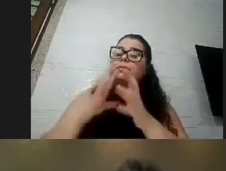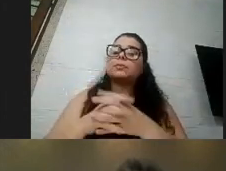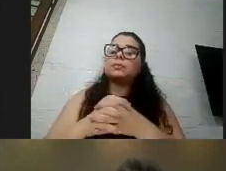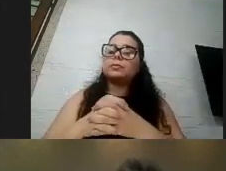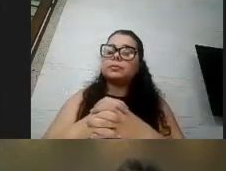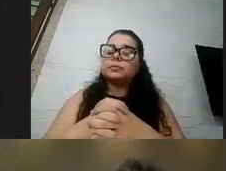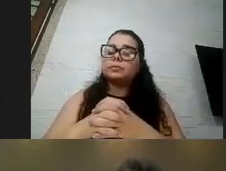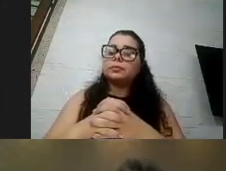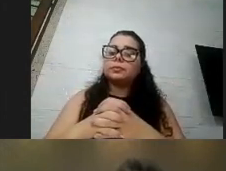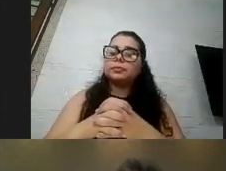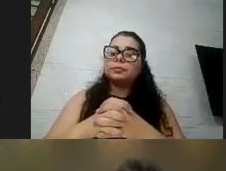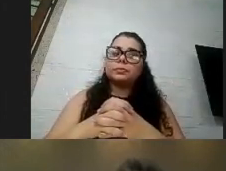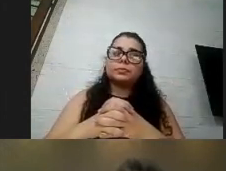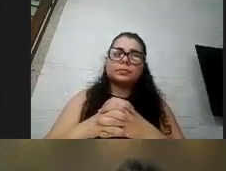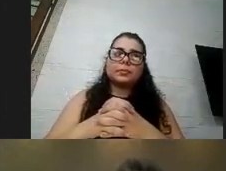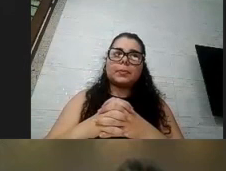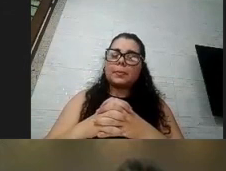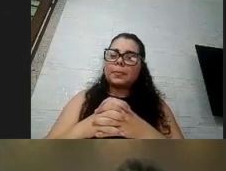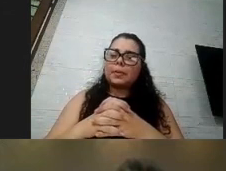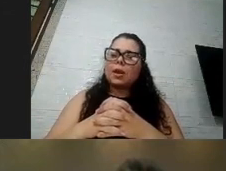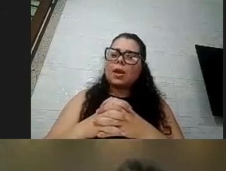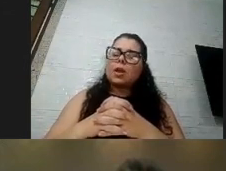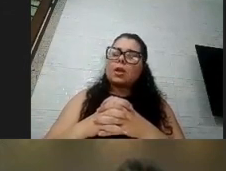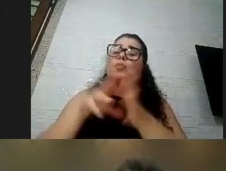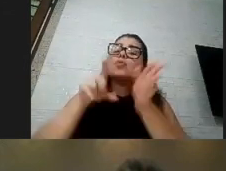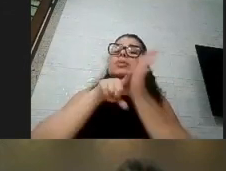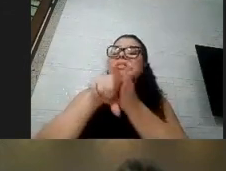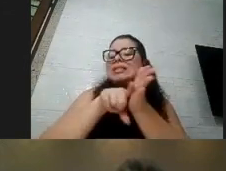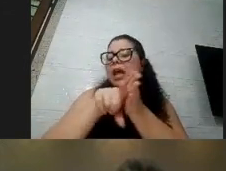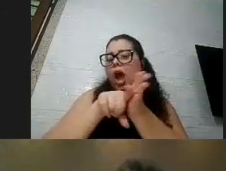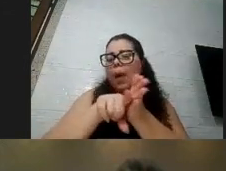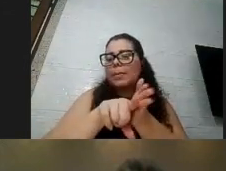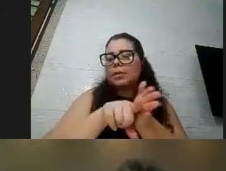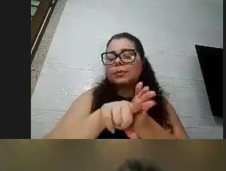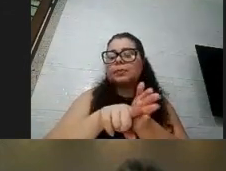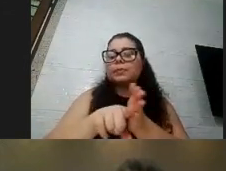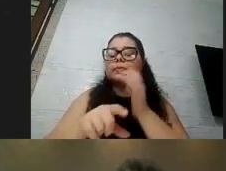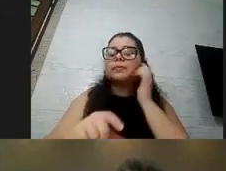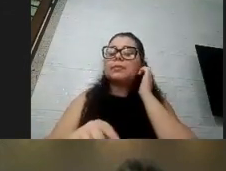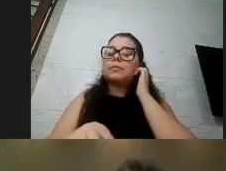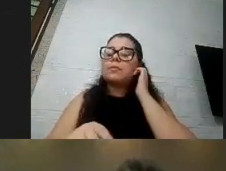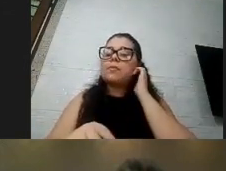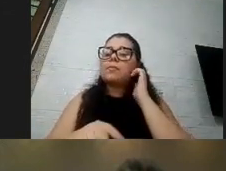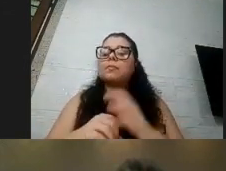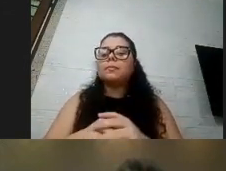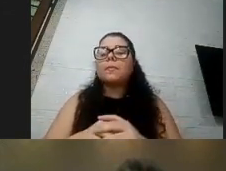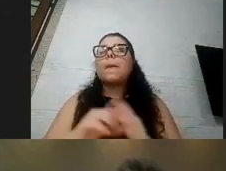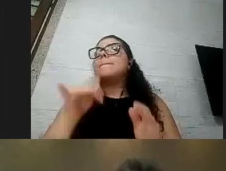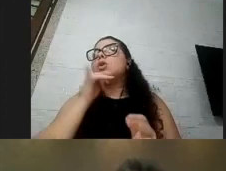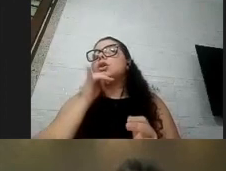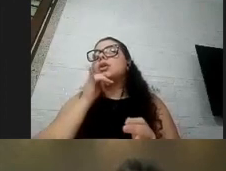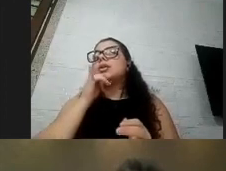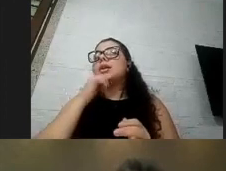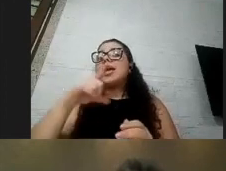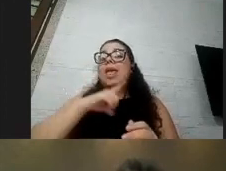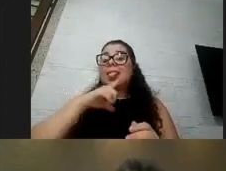por exemplo aos exames né por exemplo a Beatriz ela tem um pouco de vitamina D